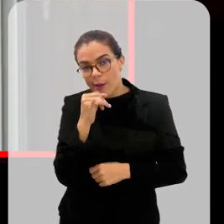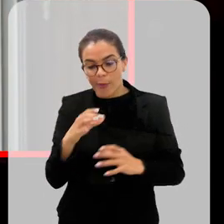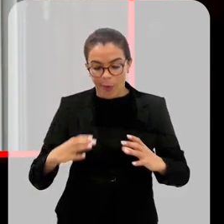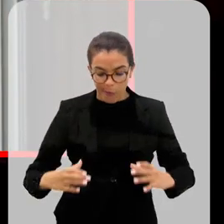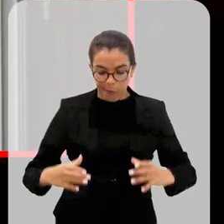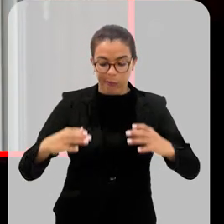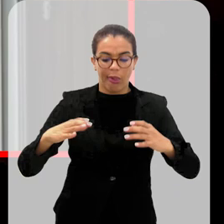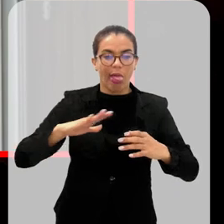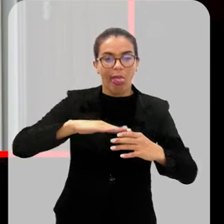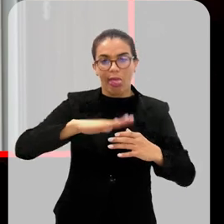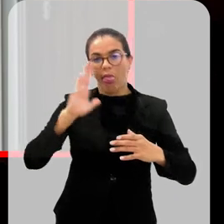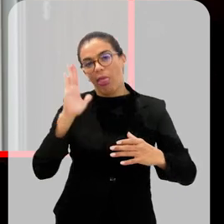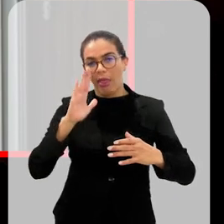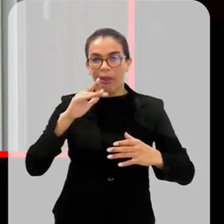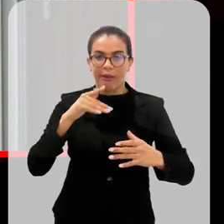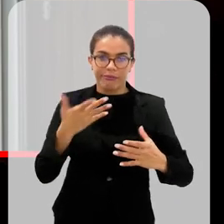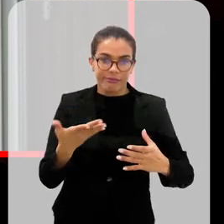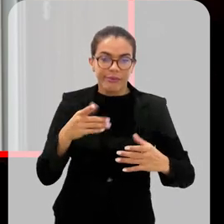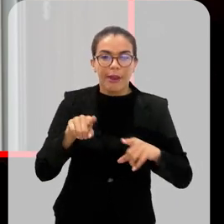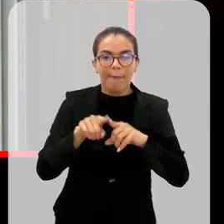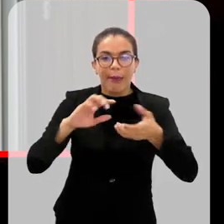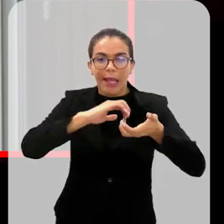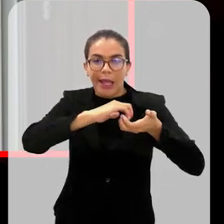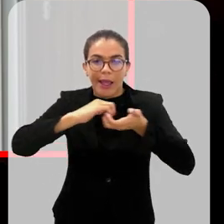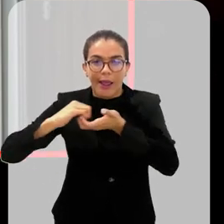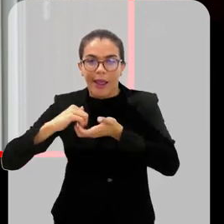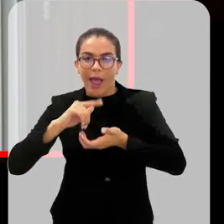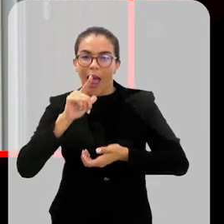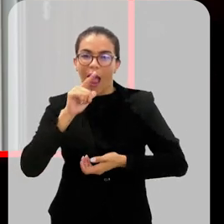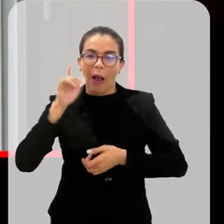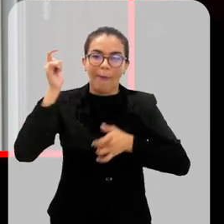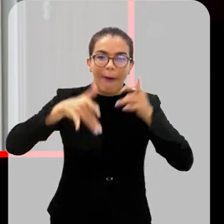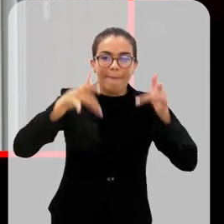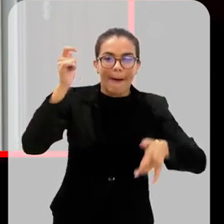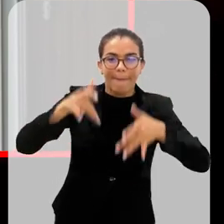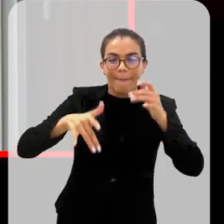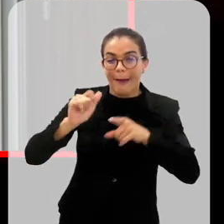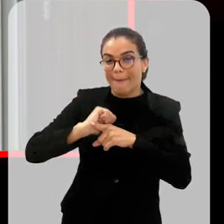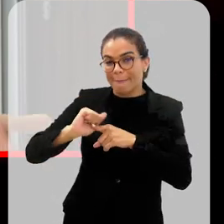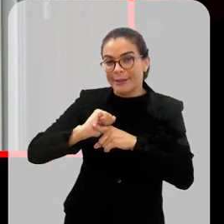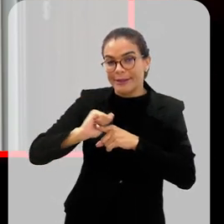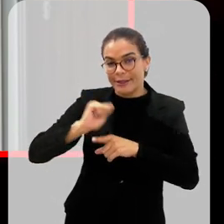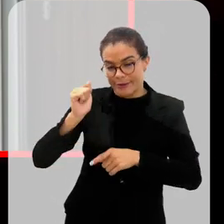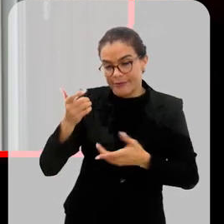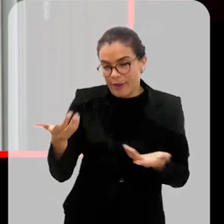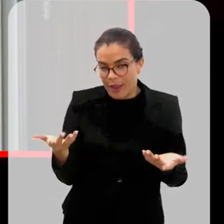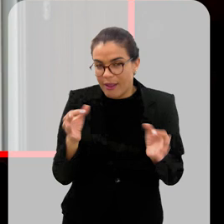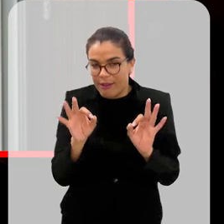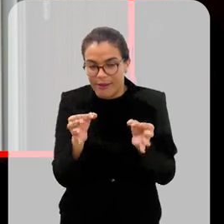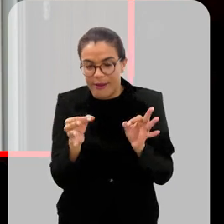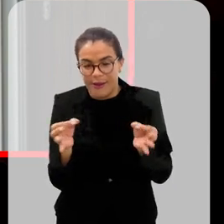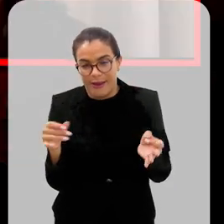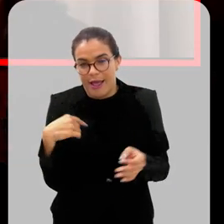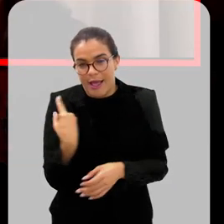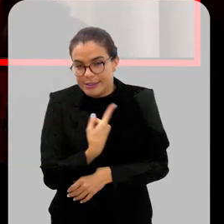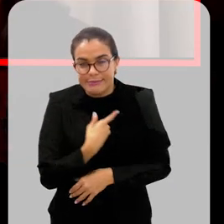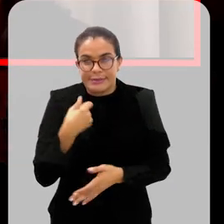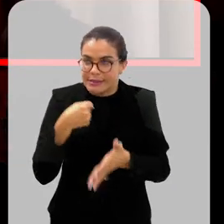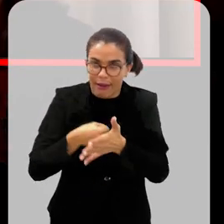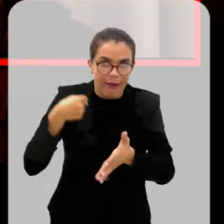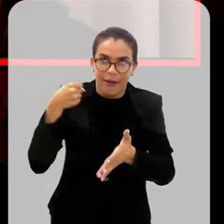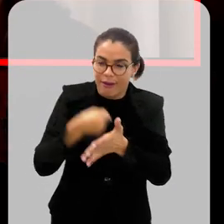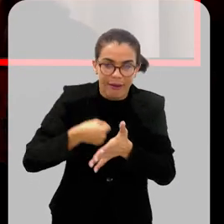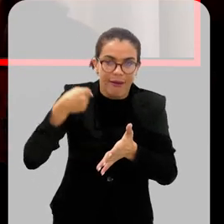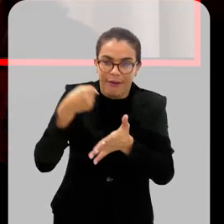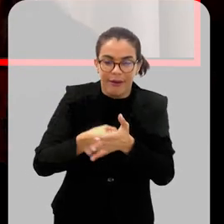recipiente aberto, caixa d'água, ver se a careta está entupida, poça d'água, pneu, que é dessa forma, né? A gente tem que bater